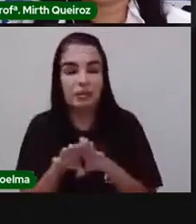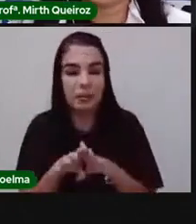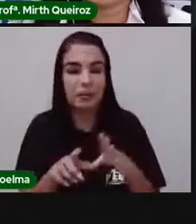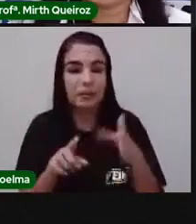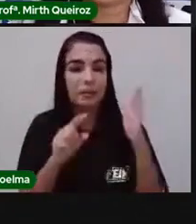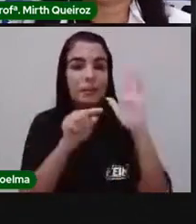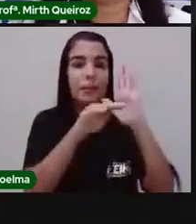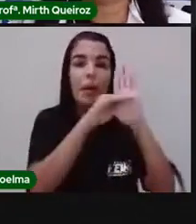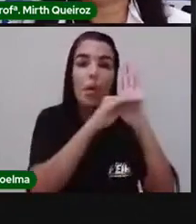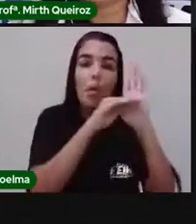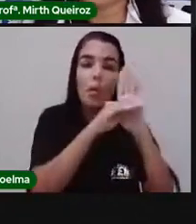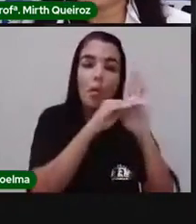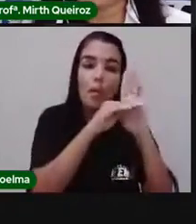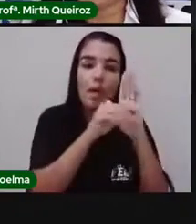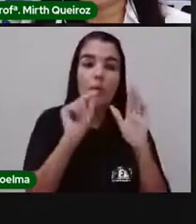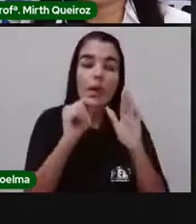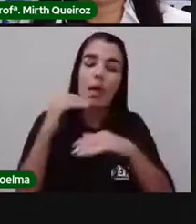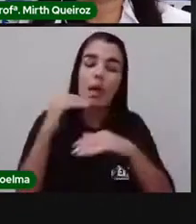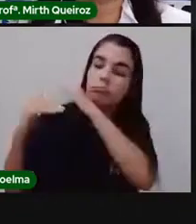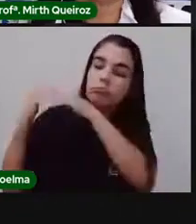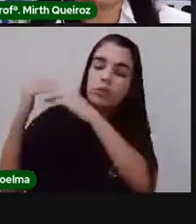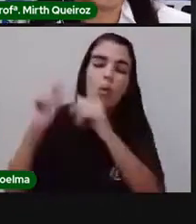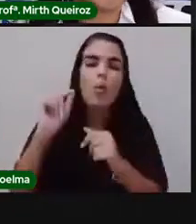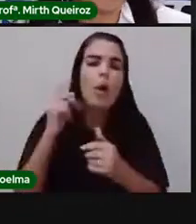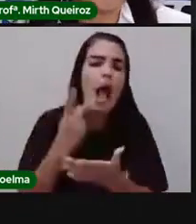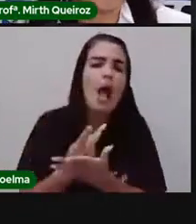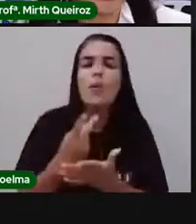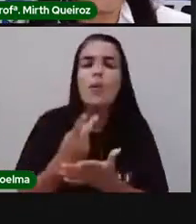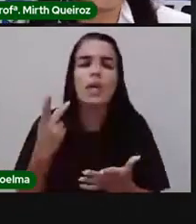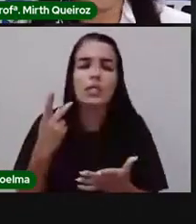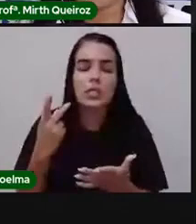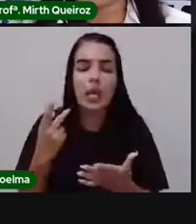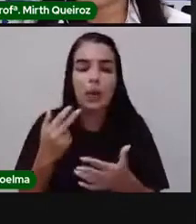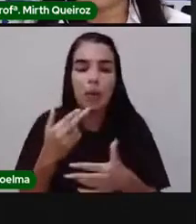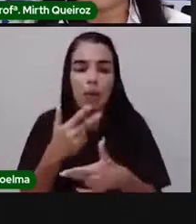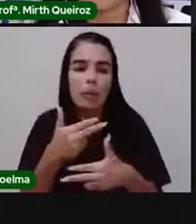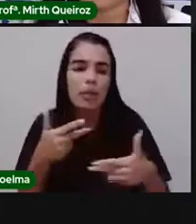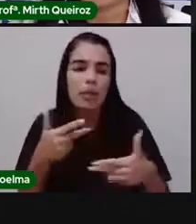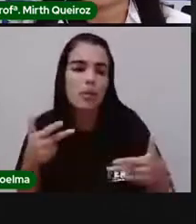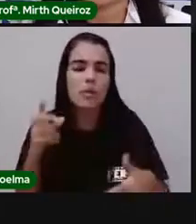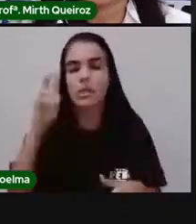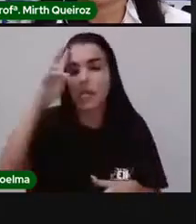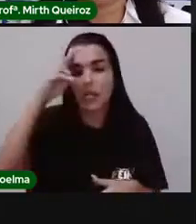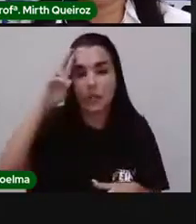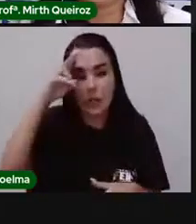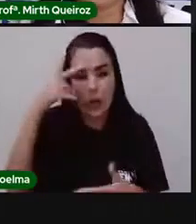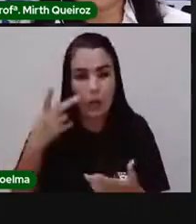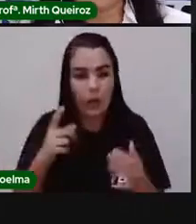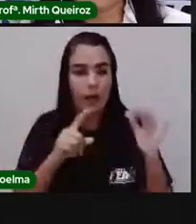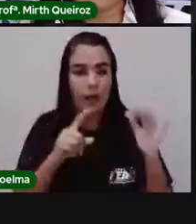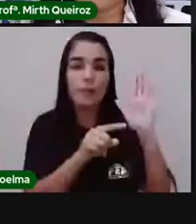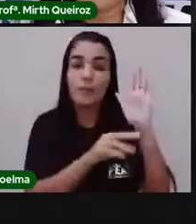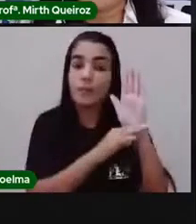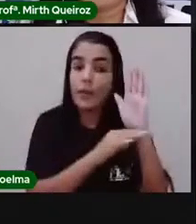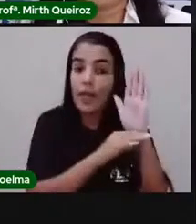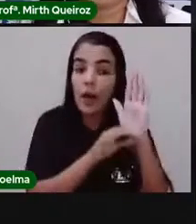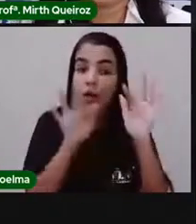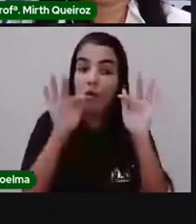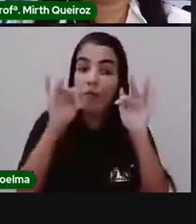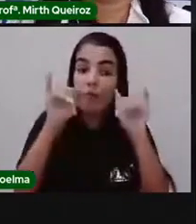O meio é o quê? O desenvolvimento. O que aconteceu com esse personagem? Como aconteceu? E o fim